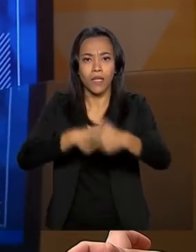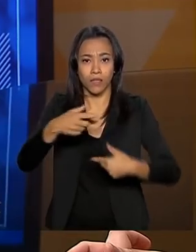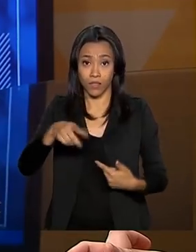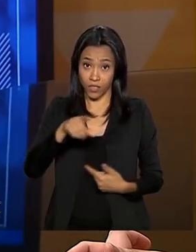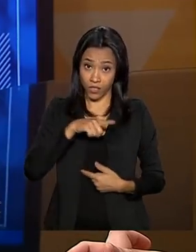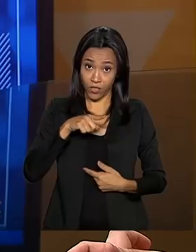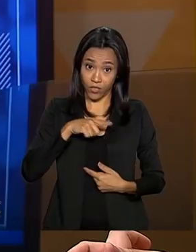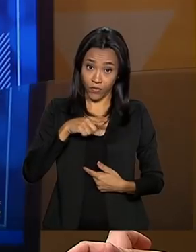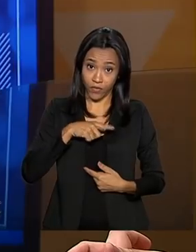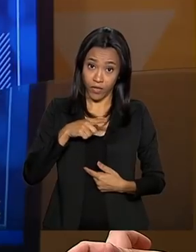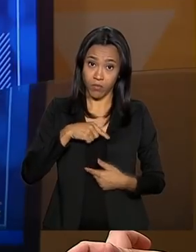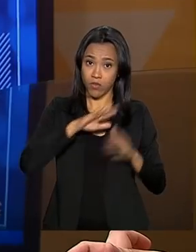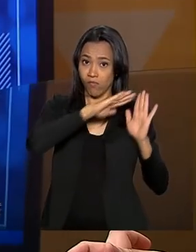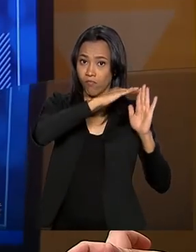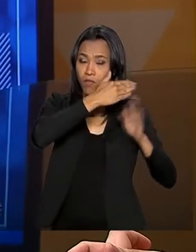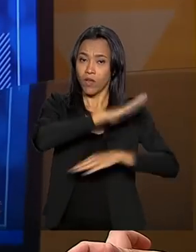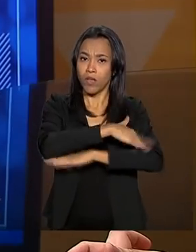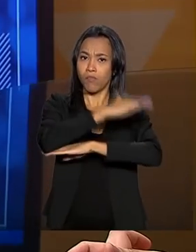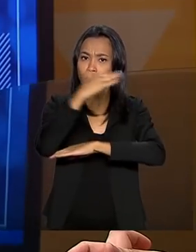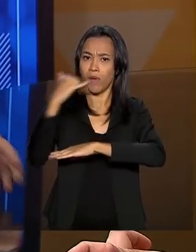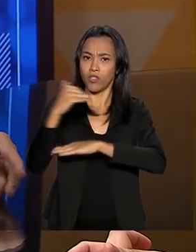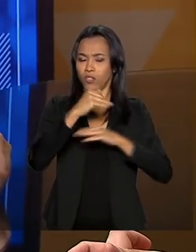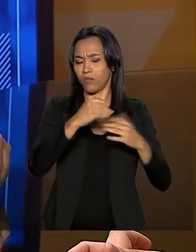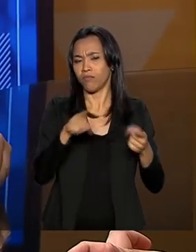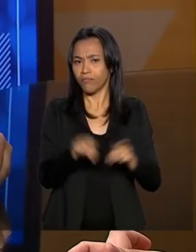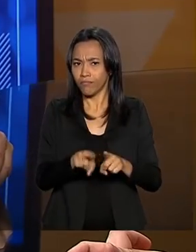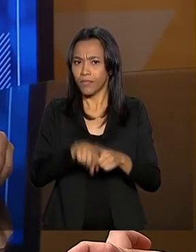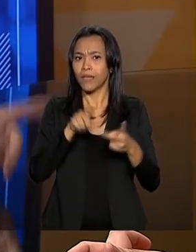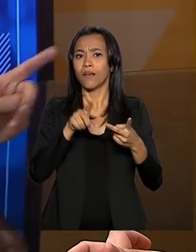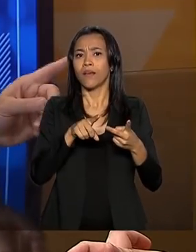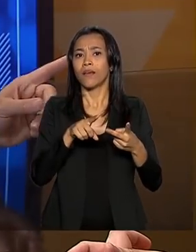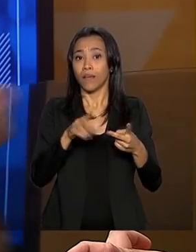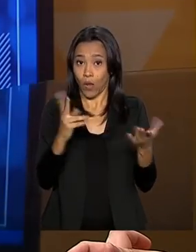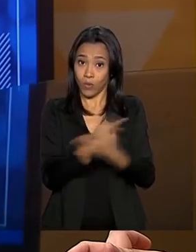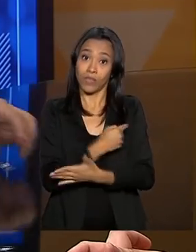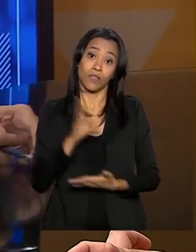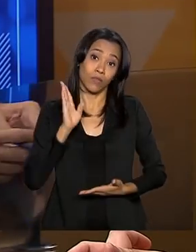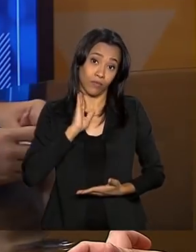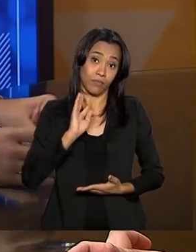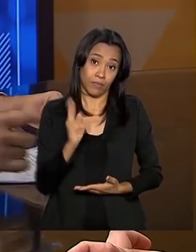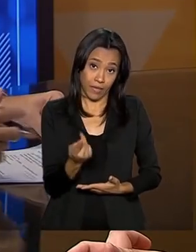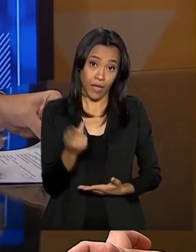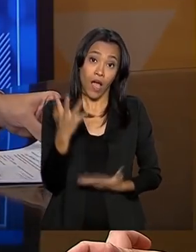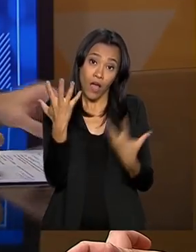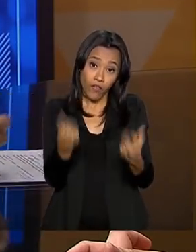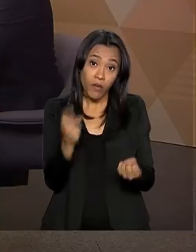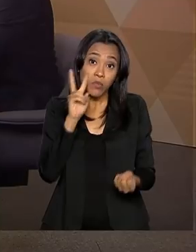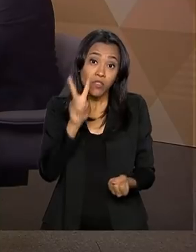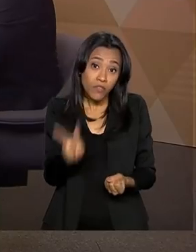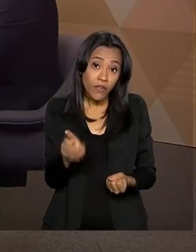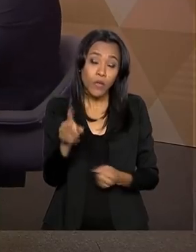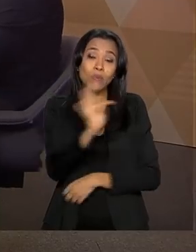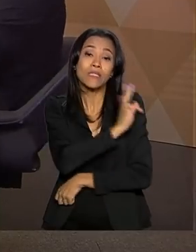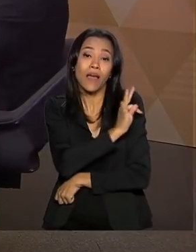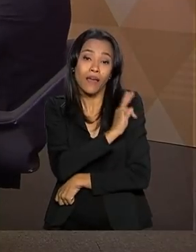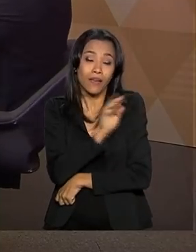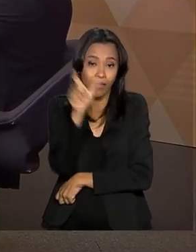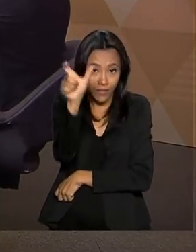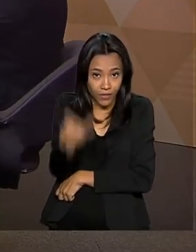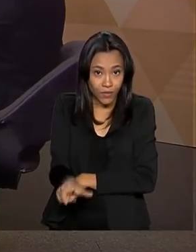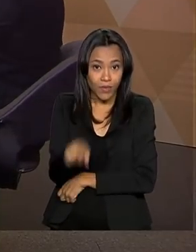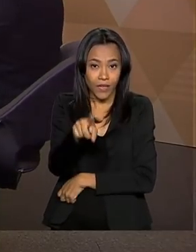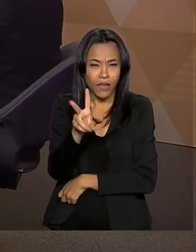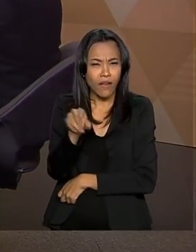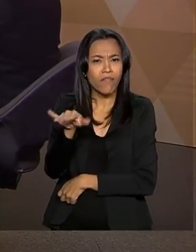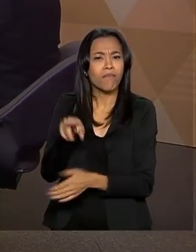Mariano em 2015, Brumadinho, este ano, ambos ali em Minas Gerais. Vamos ouvir agora o técnico agrícola, Olieta Pereira, que ele